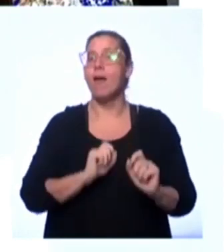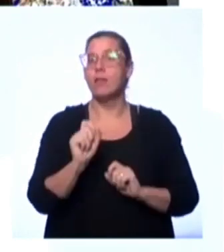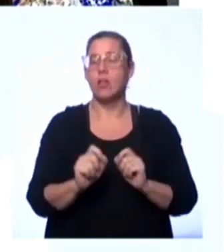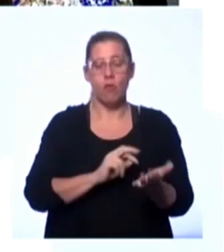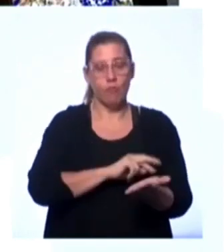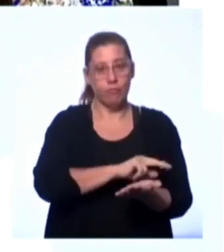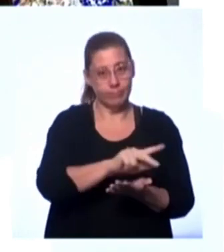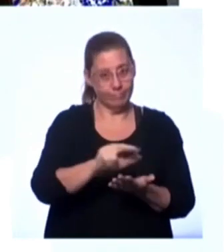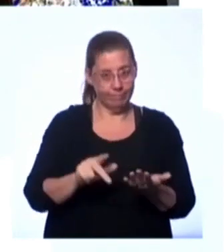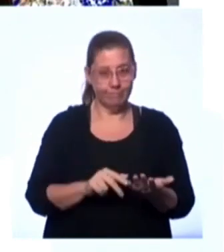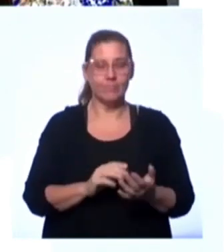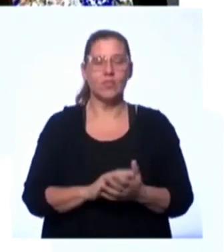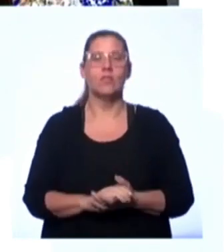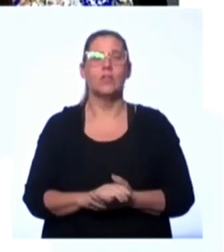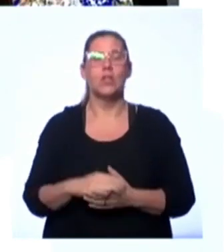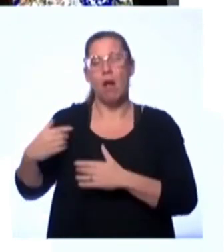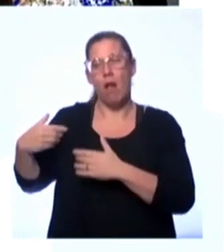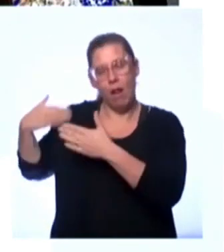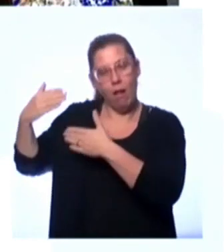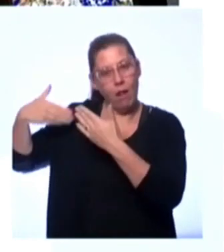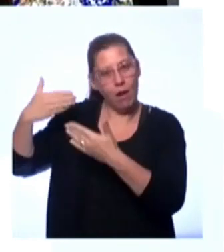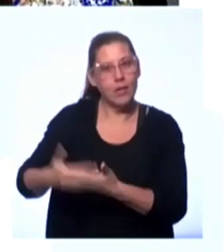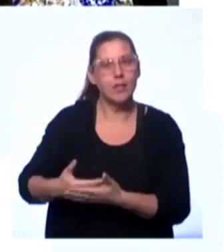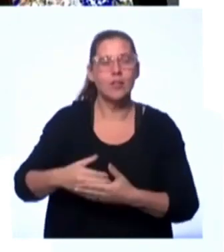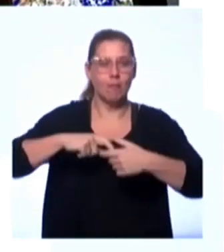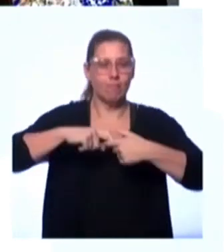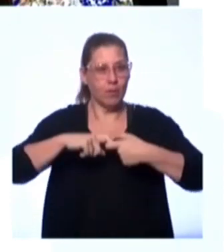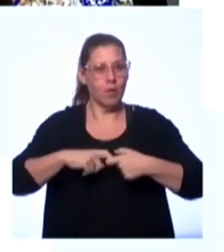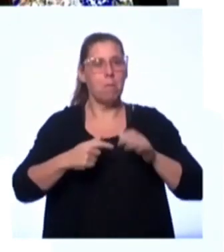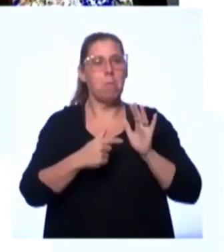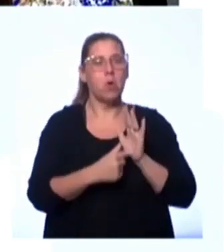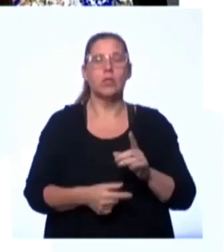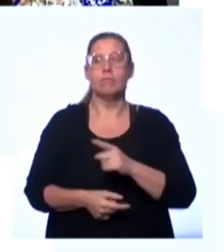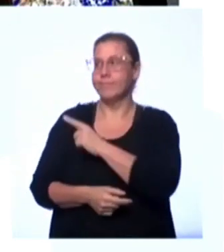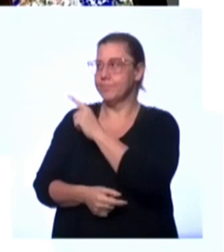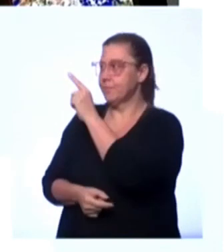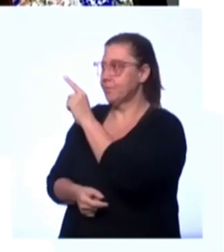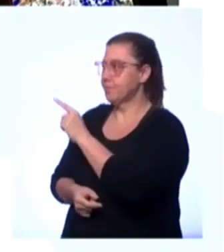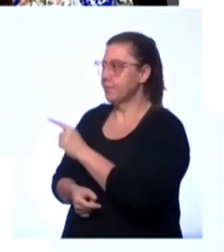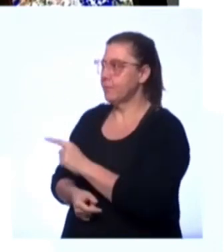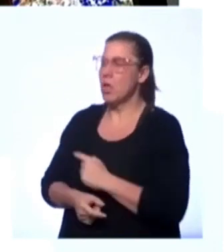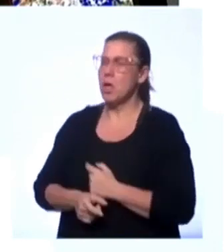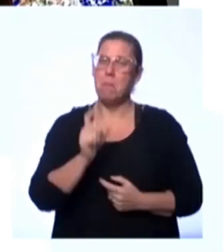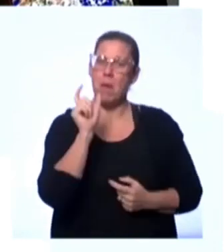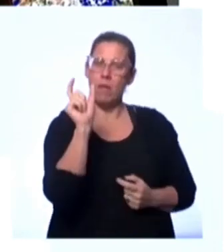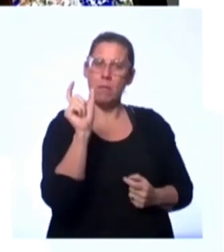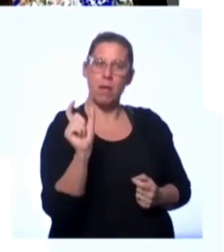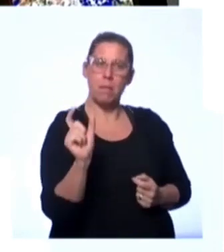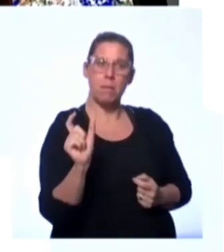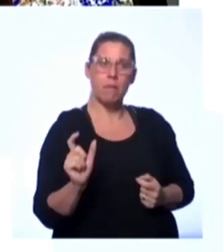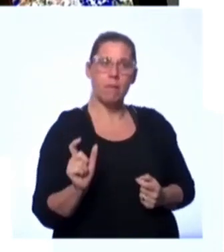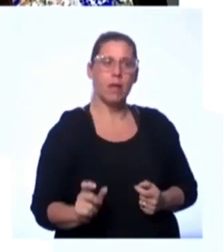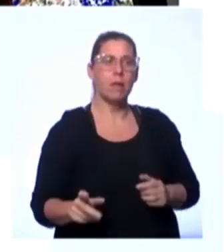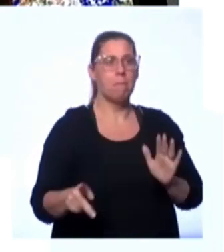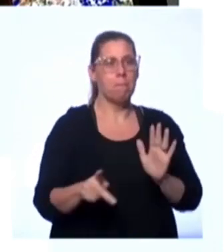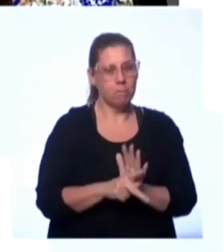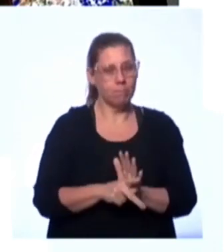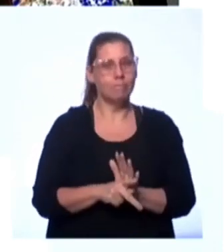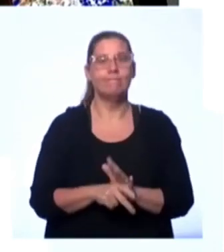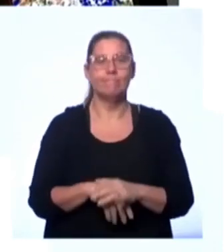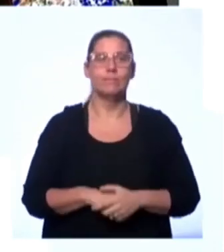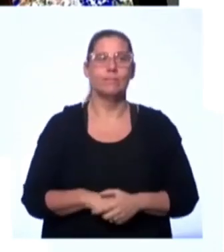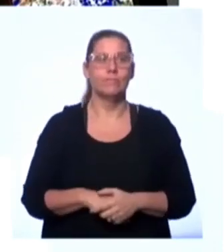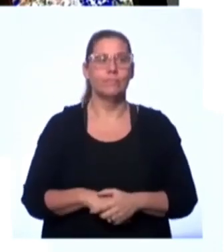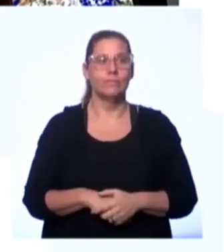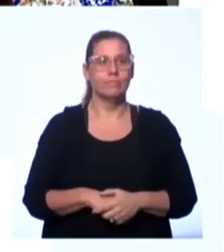diversidade, essa herança e essa resistência, nós colocamos aqui algumas palavras de origem africana que vocês conhecem.